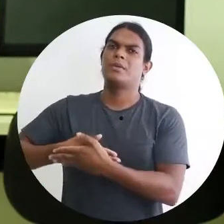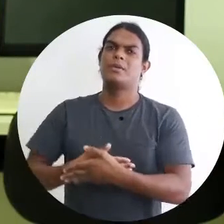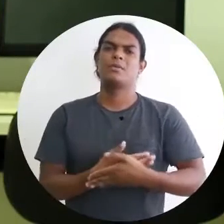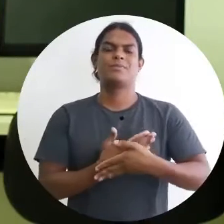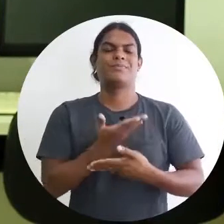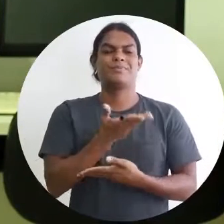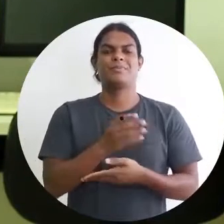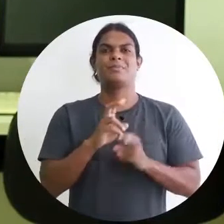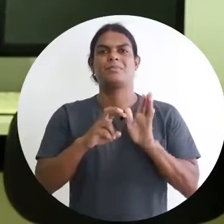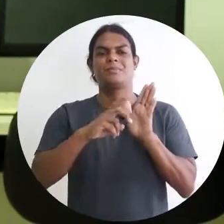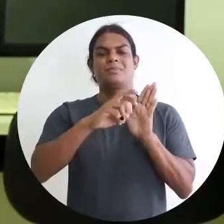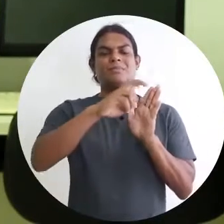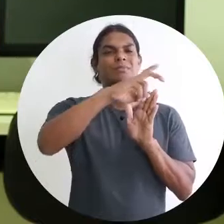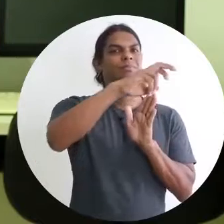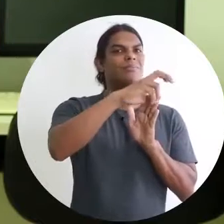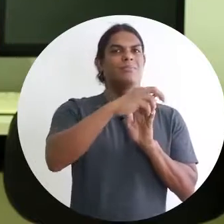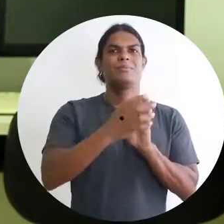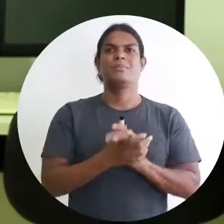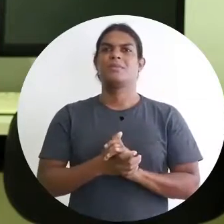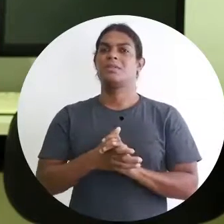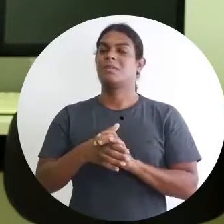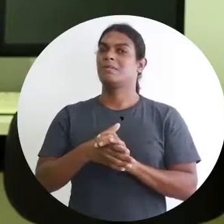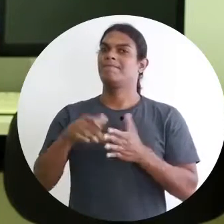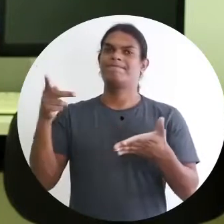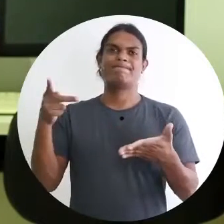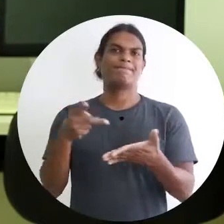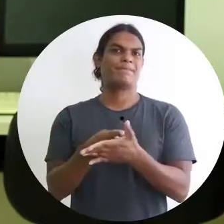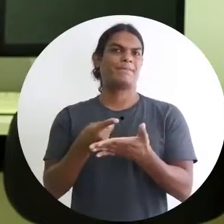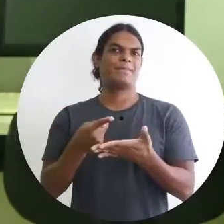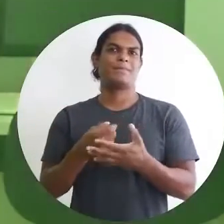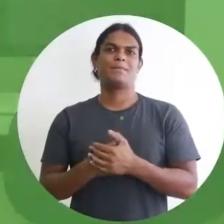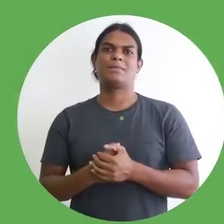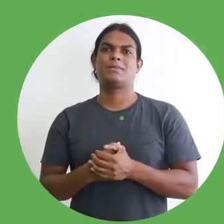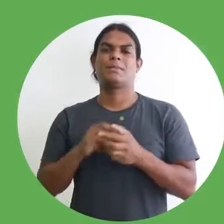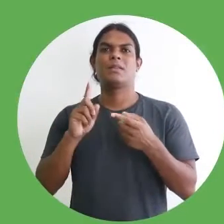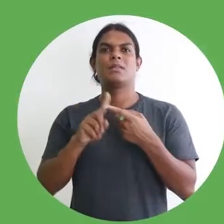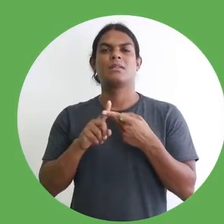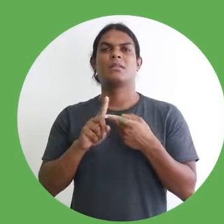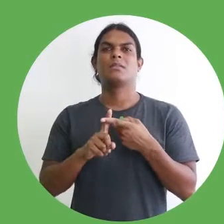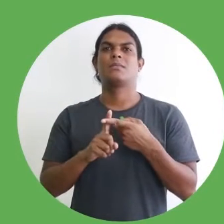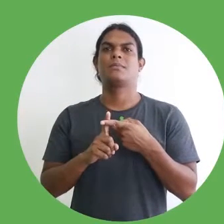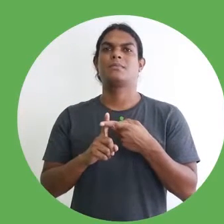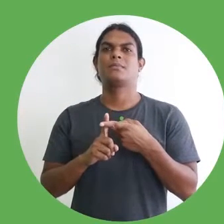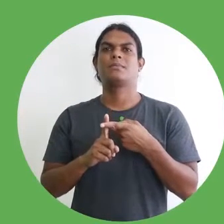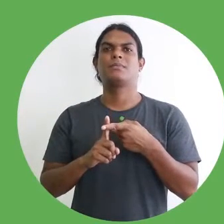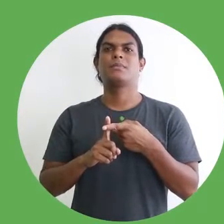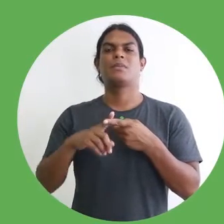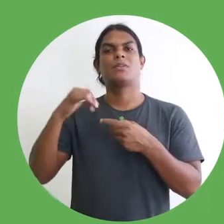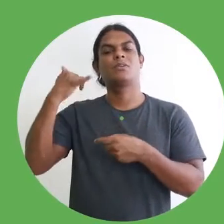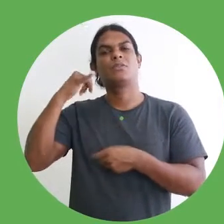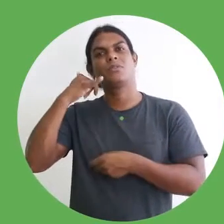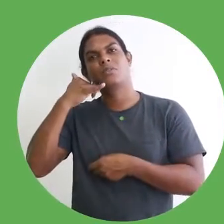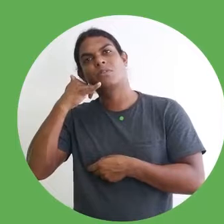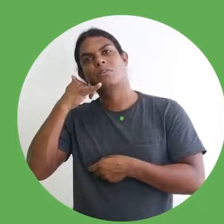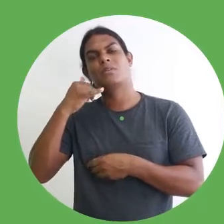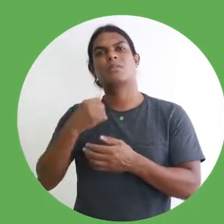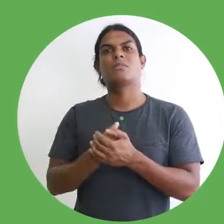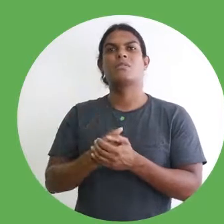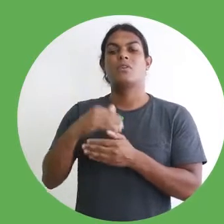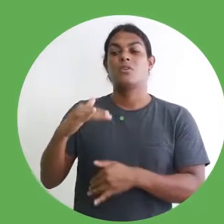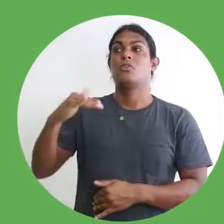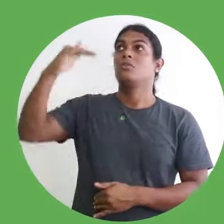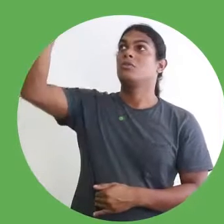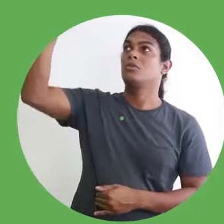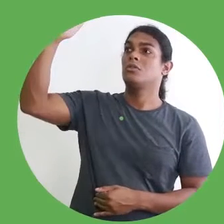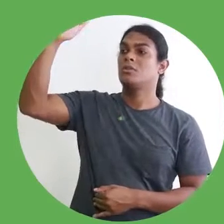não favorece na questão da acessibilidade estrutural. E tem também as outras questões, que são orelhões, tamanho de orelhão, tamanho de